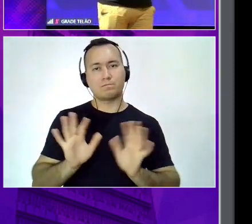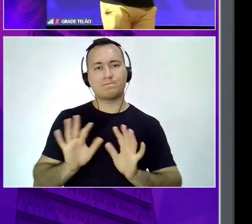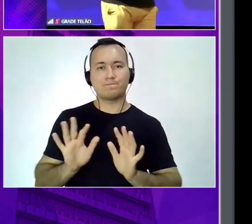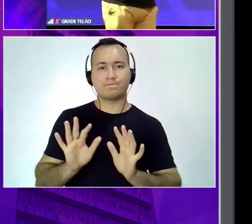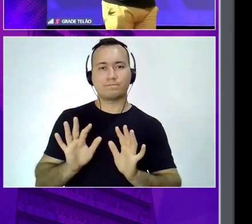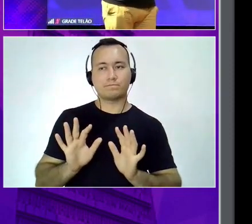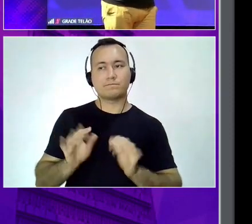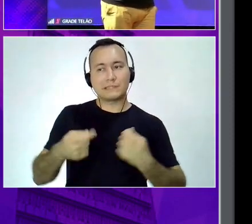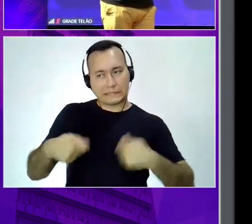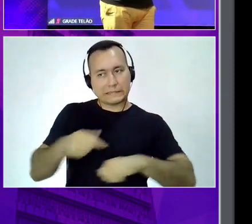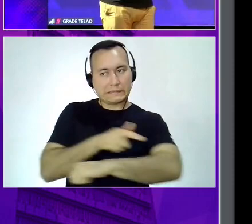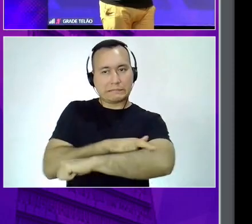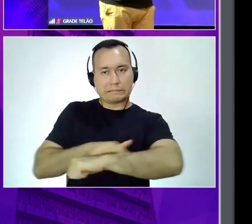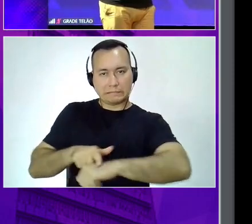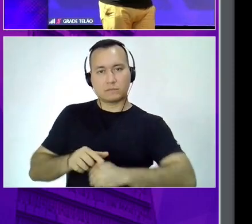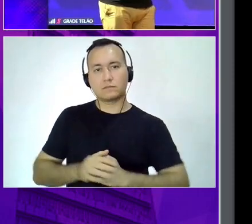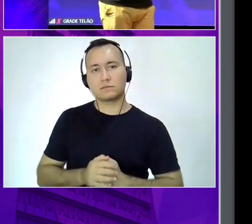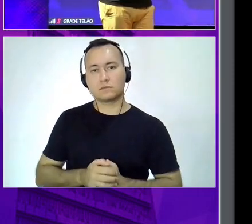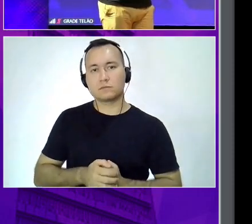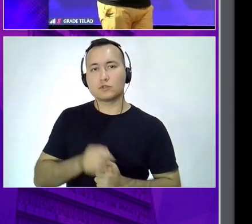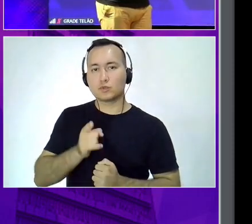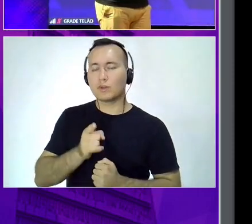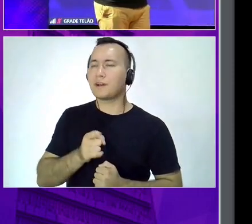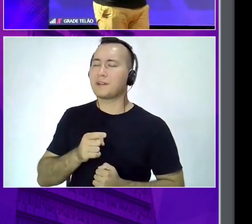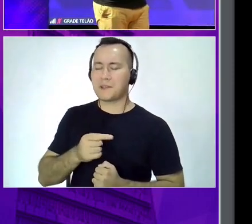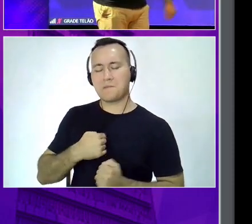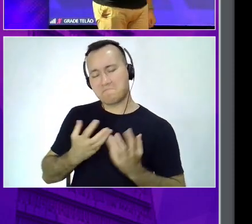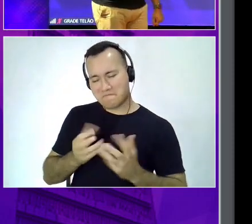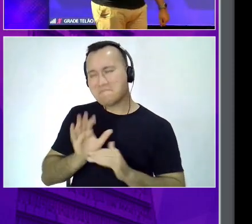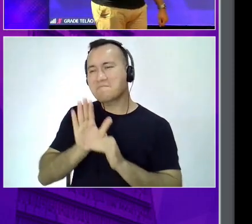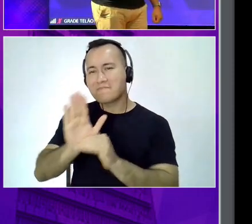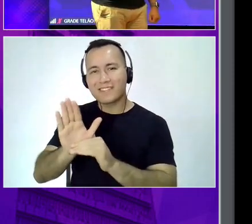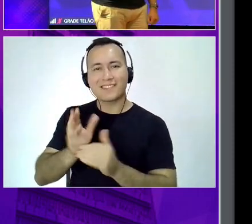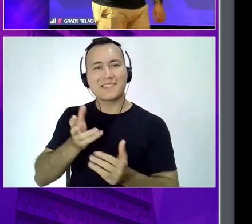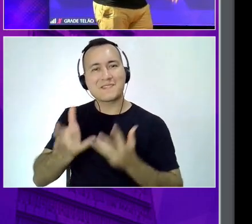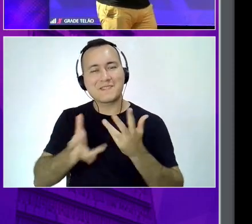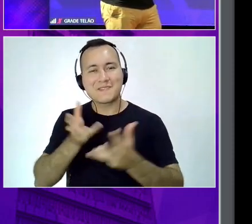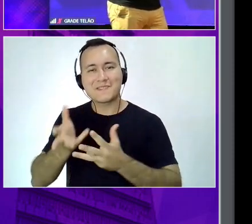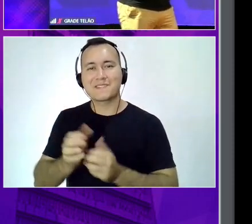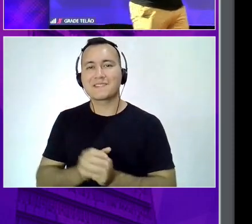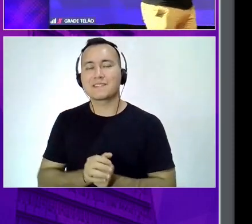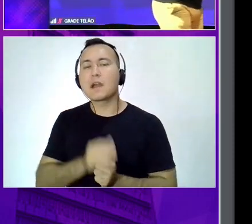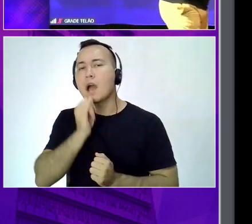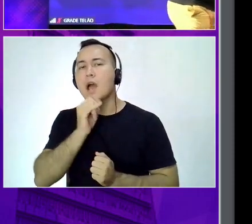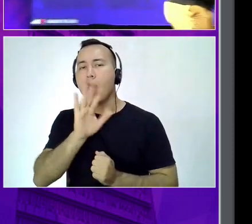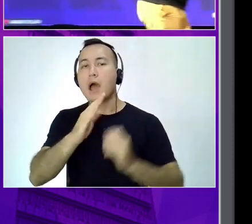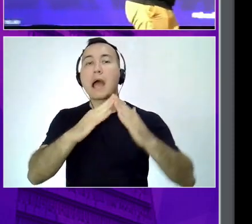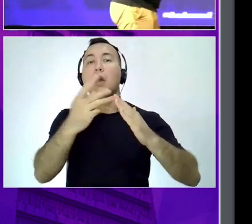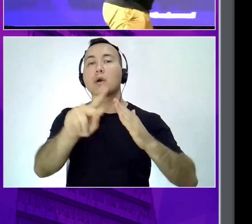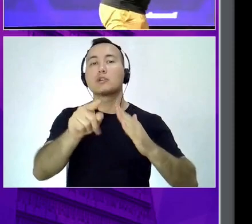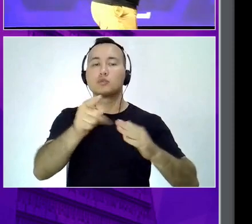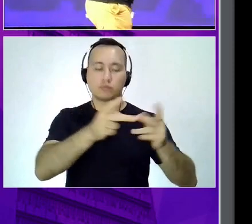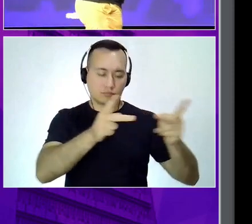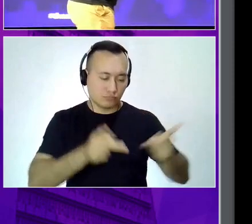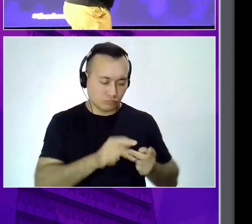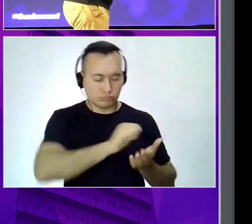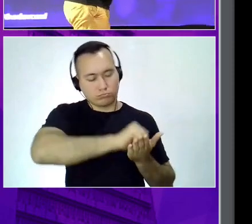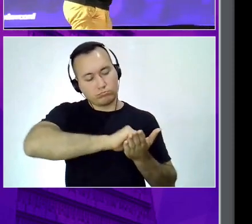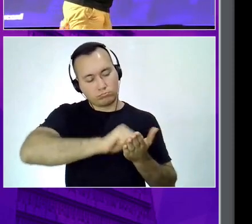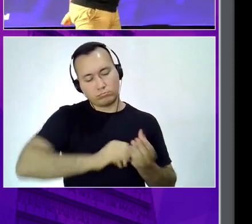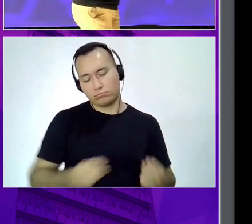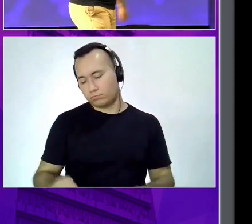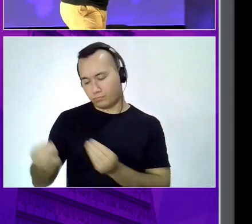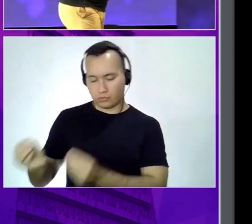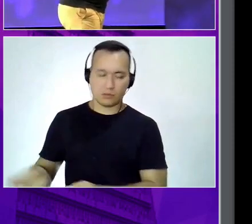você lava a louça por obrigação ou você lava a louça porque você acha que é importante? Quem lava a louça por obrigação todos os dias, uma hora